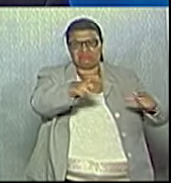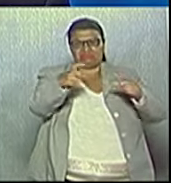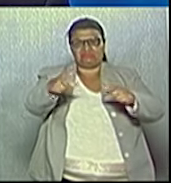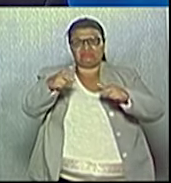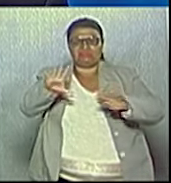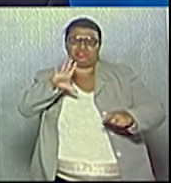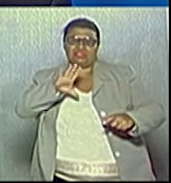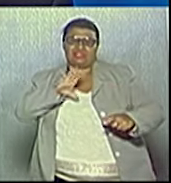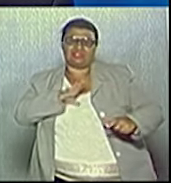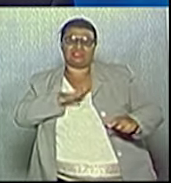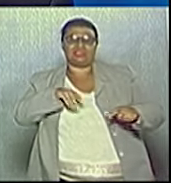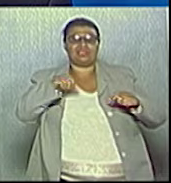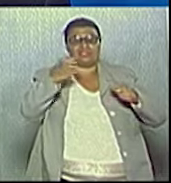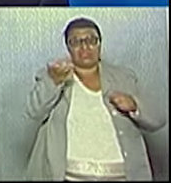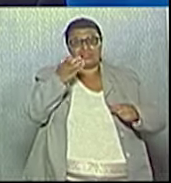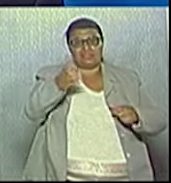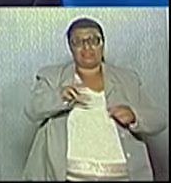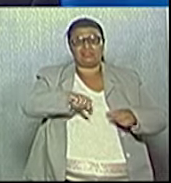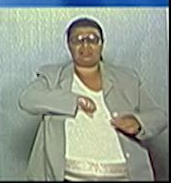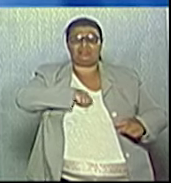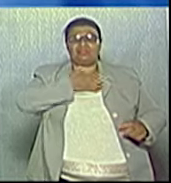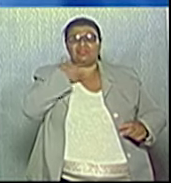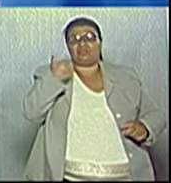desafios. quero vencê-los.